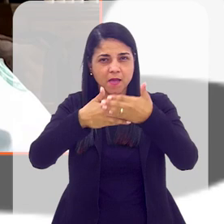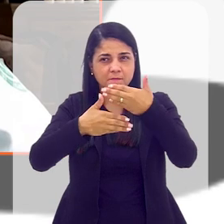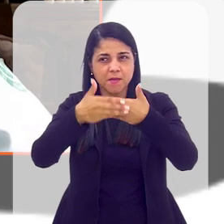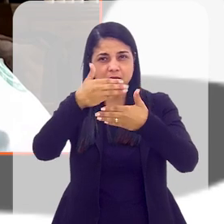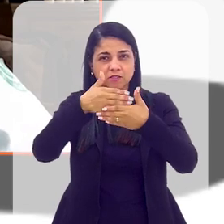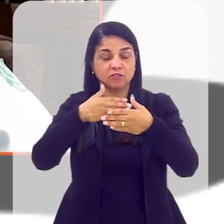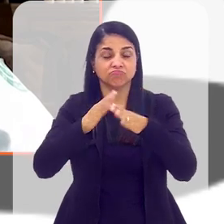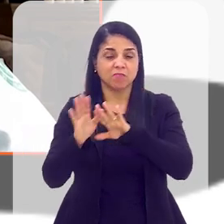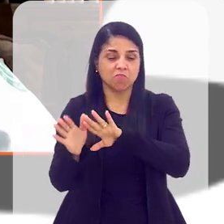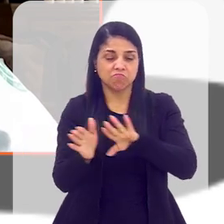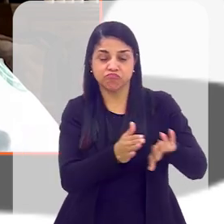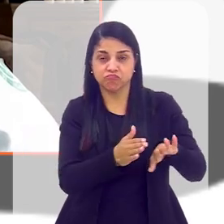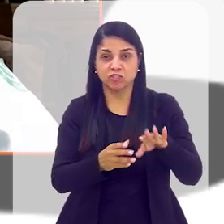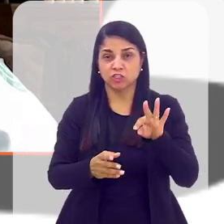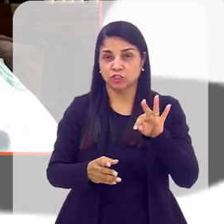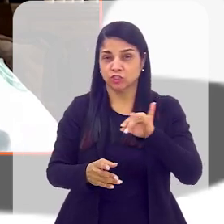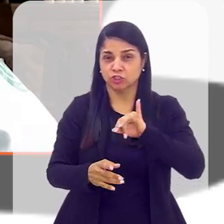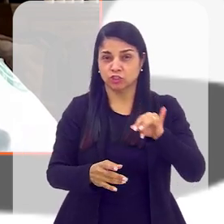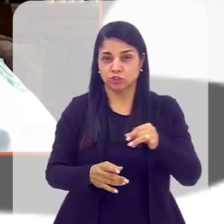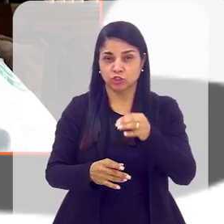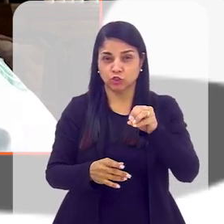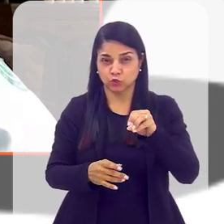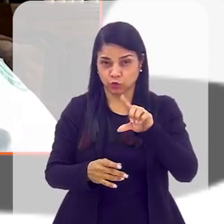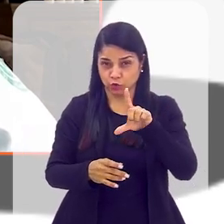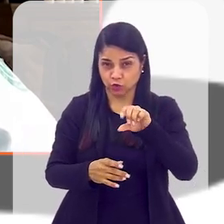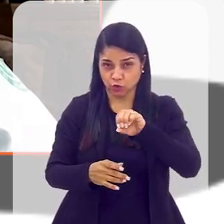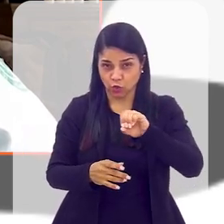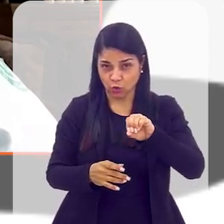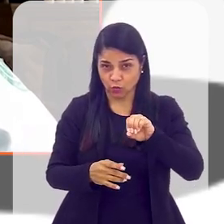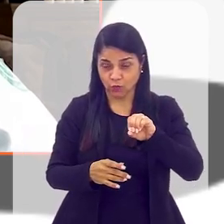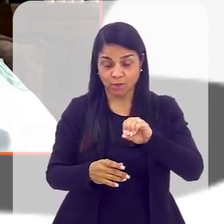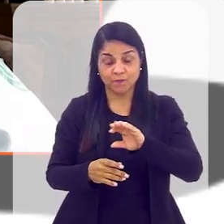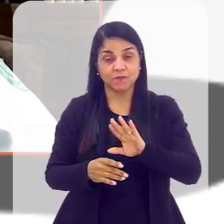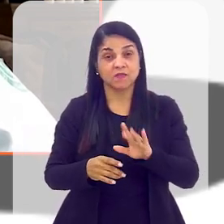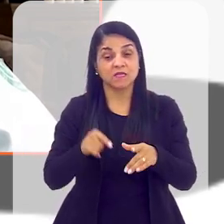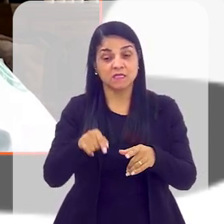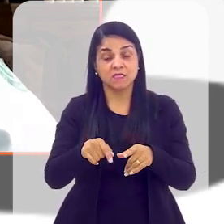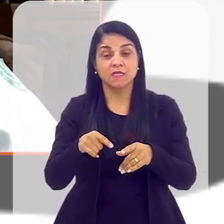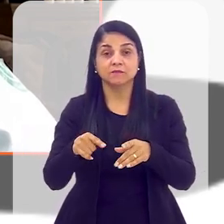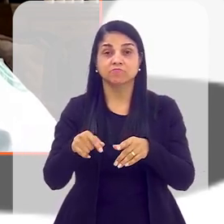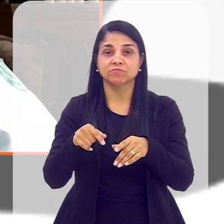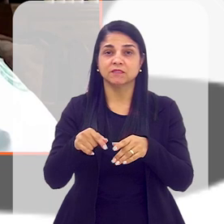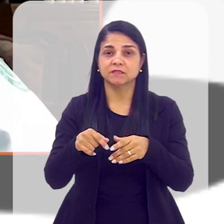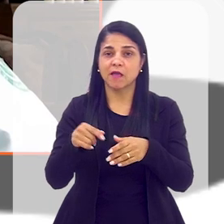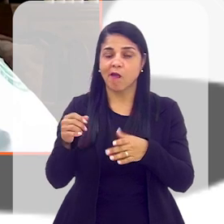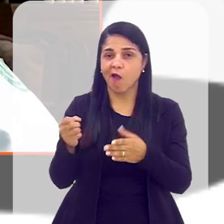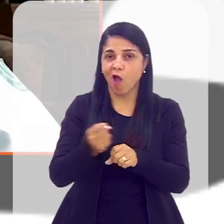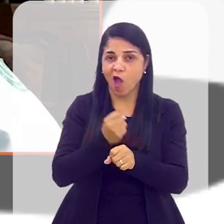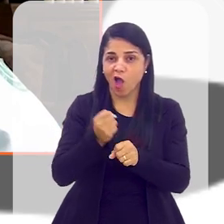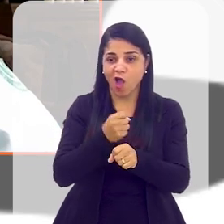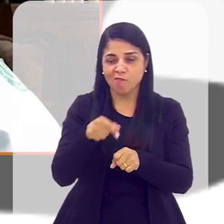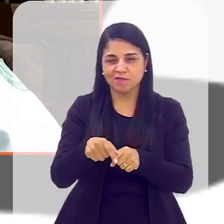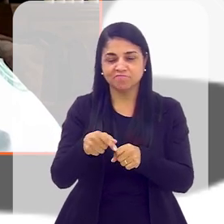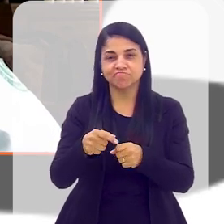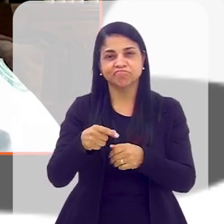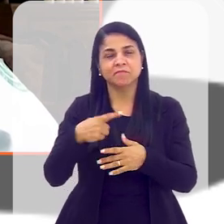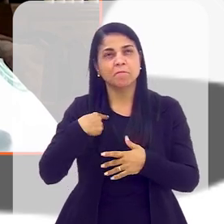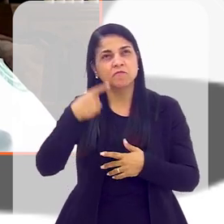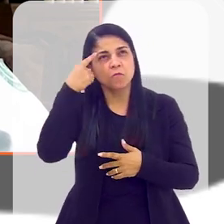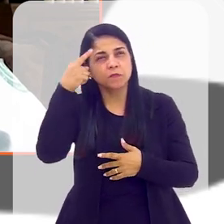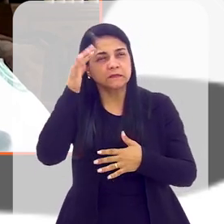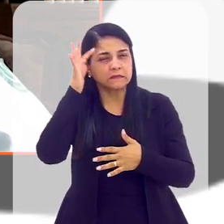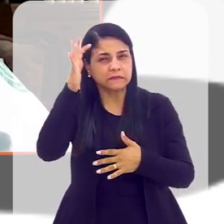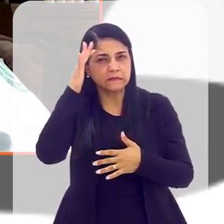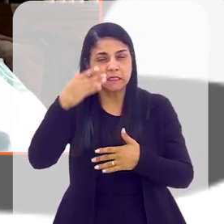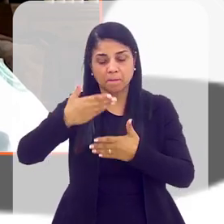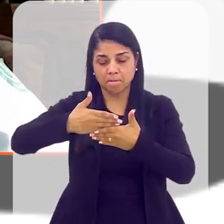gente saiu do tradicional do tijolo, de empilhar tijolo. E, então, dentro dessa inspiração, se fez o painel, se criou o painel com